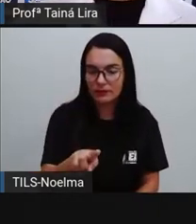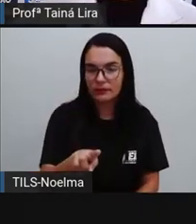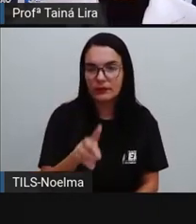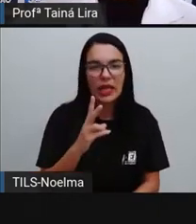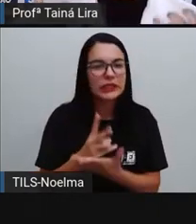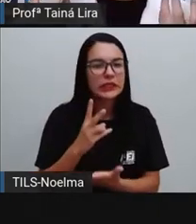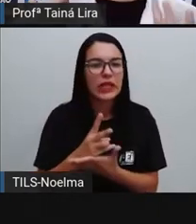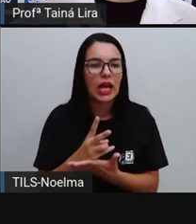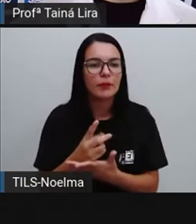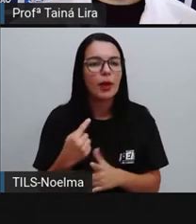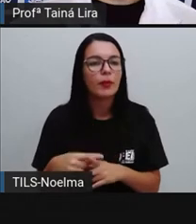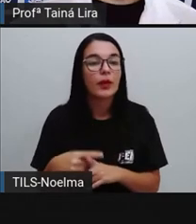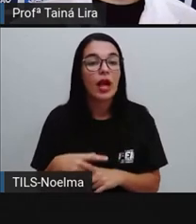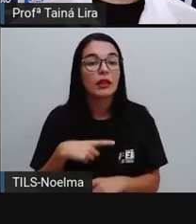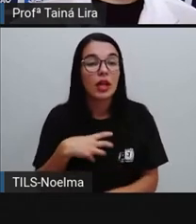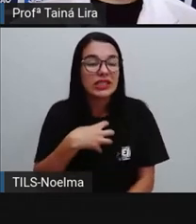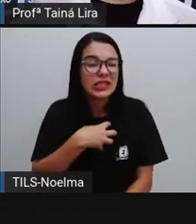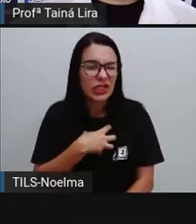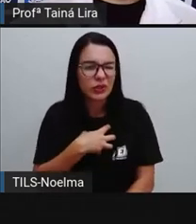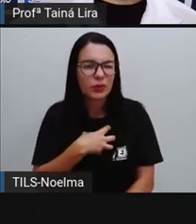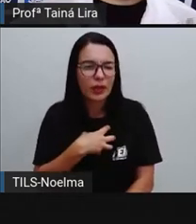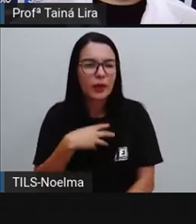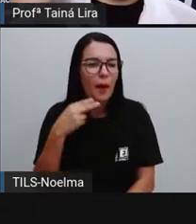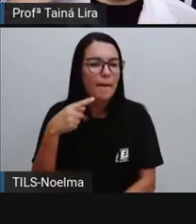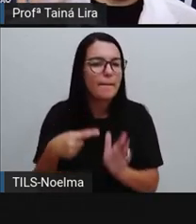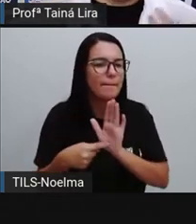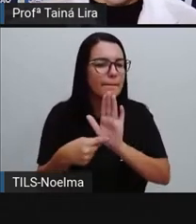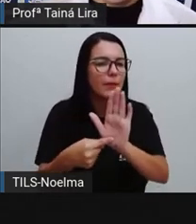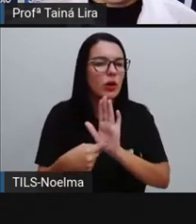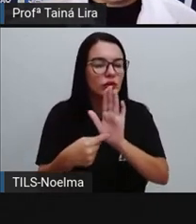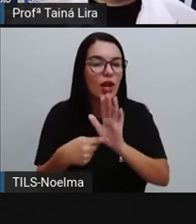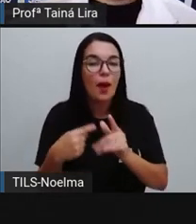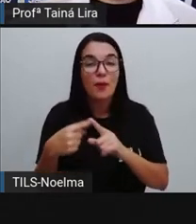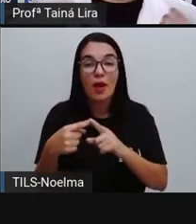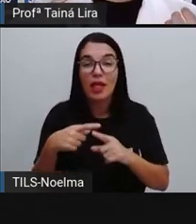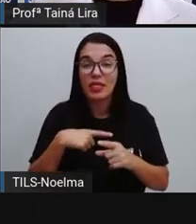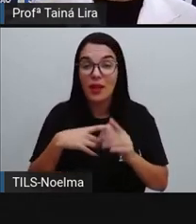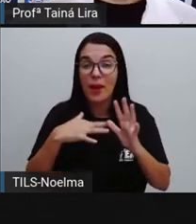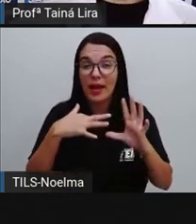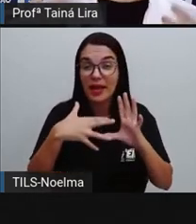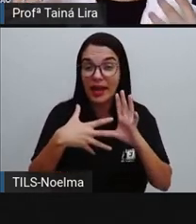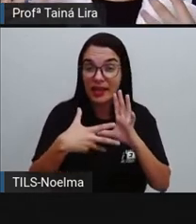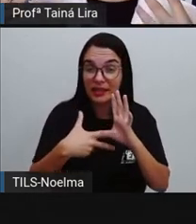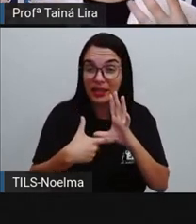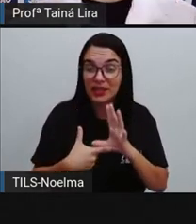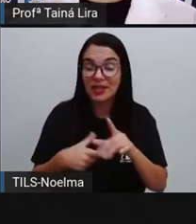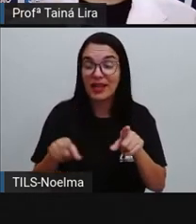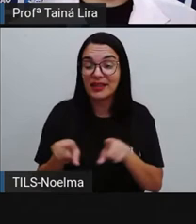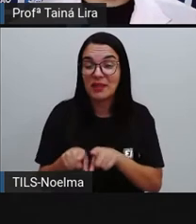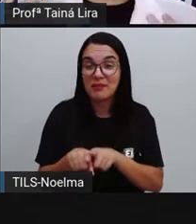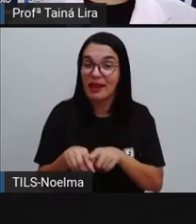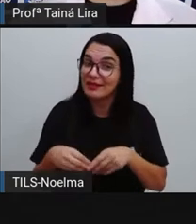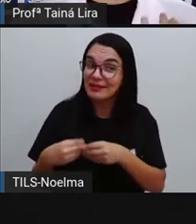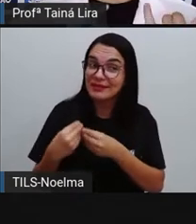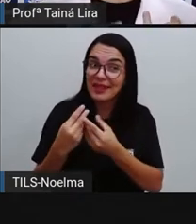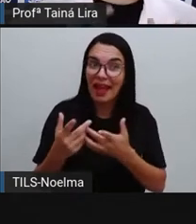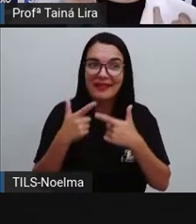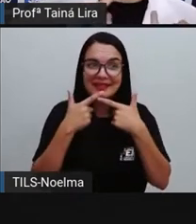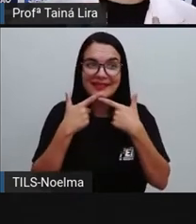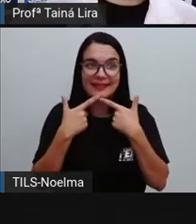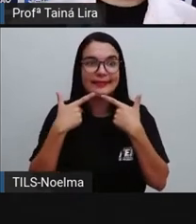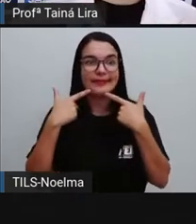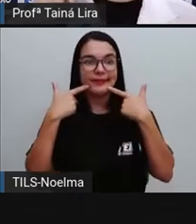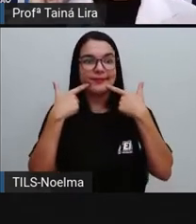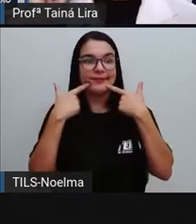Ela tem essa característica, principalmente ali de trazer o humor. Então, o humor, a gente tem vários sentimentos aí, né?